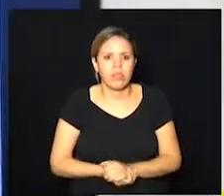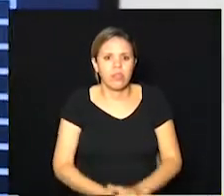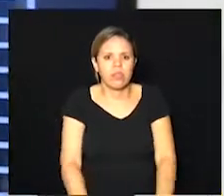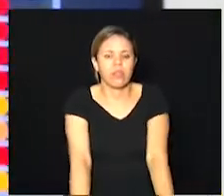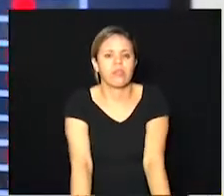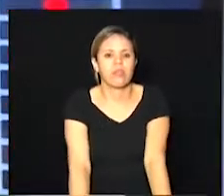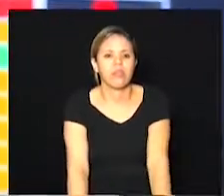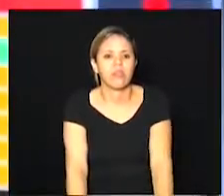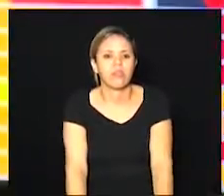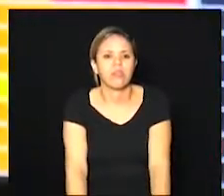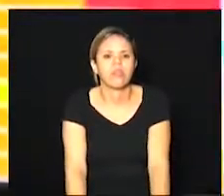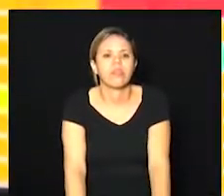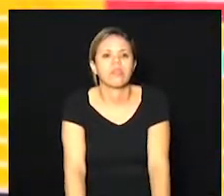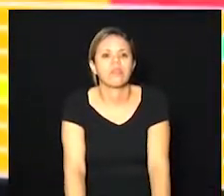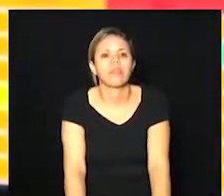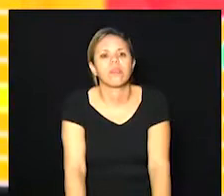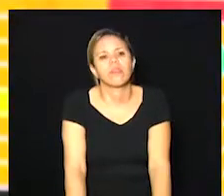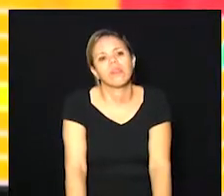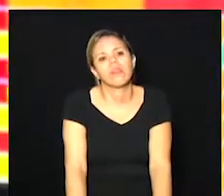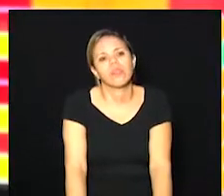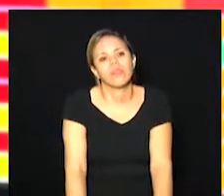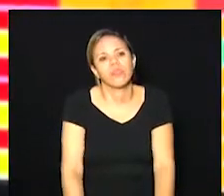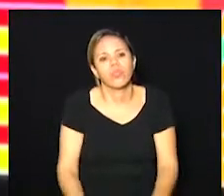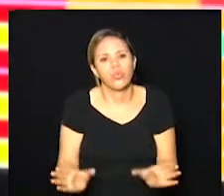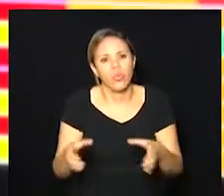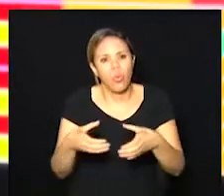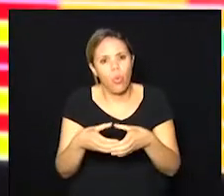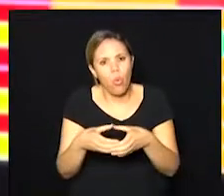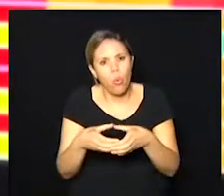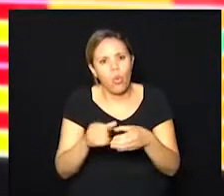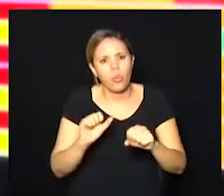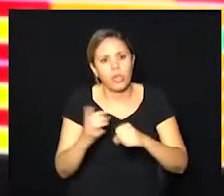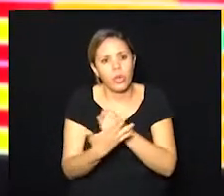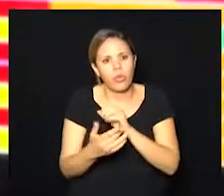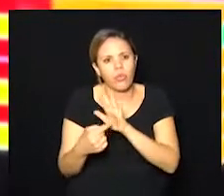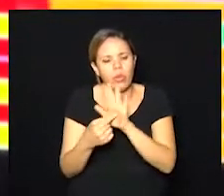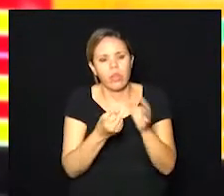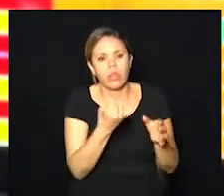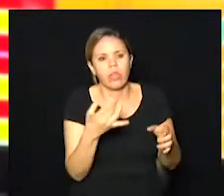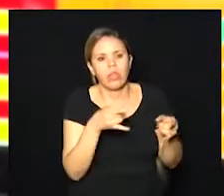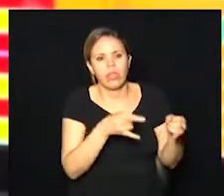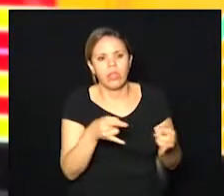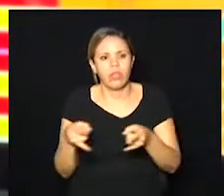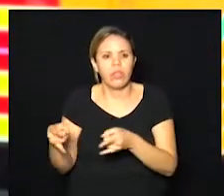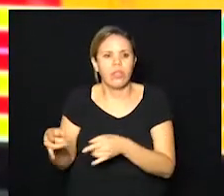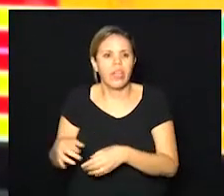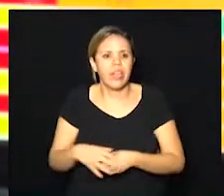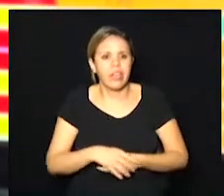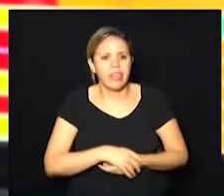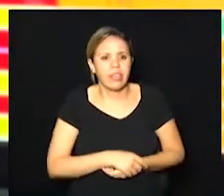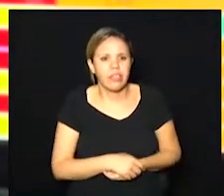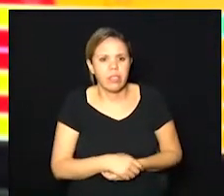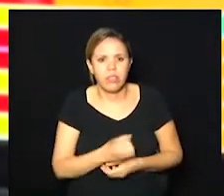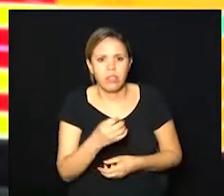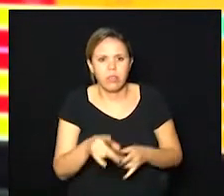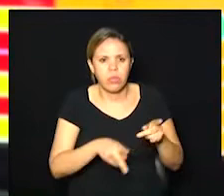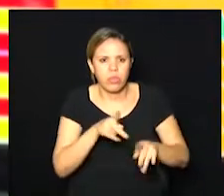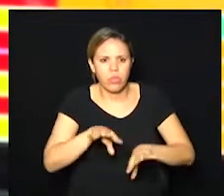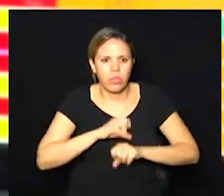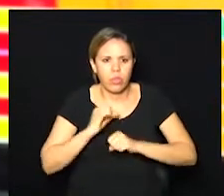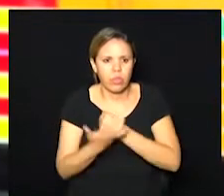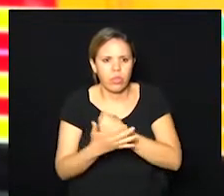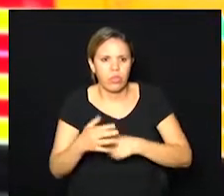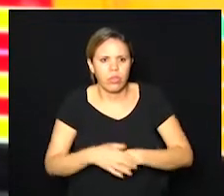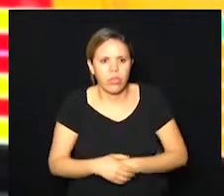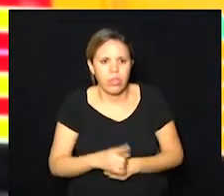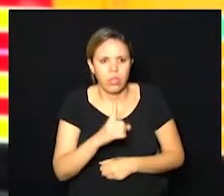aqui são os critérios que o comitê usa. Ocupação de leitos UTI COVID, leitos COVID por